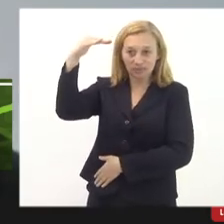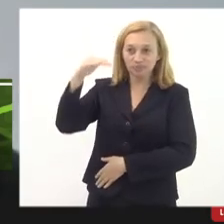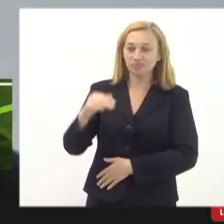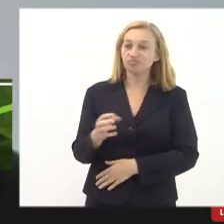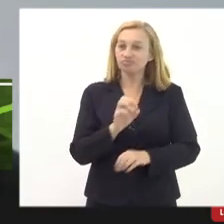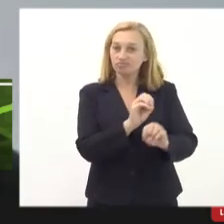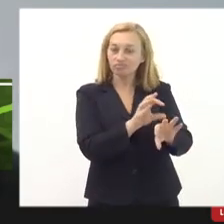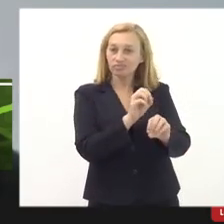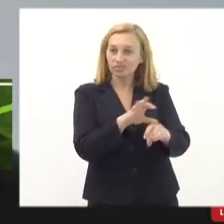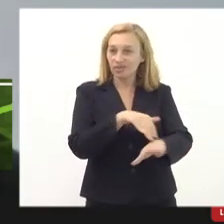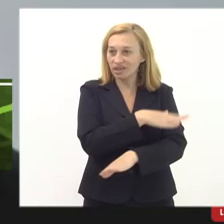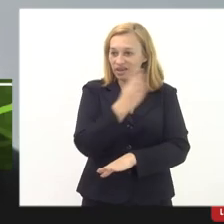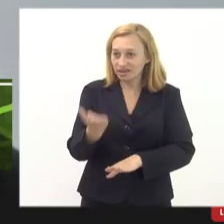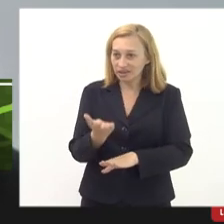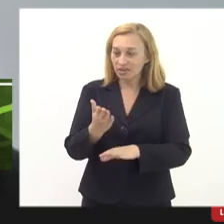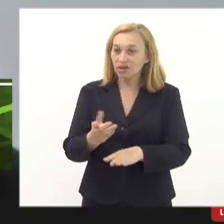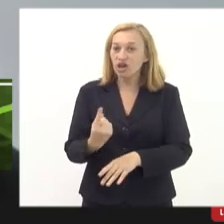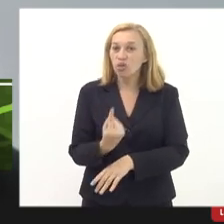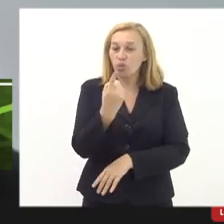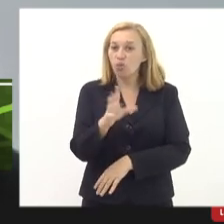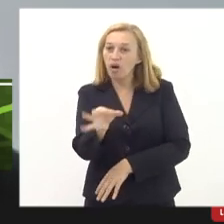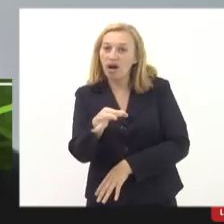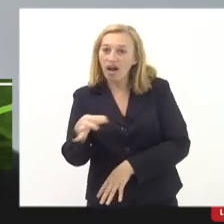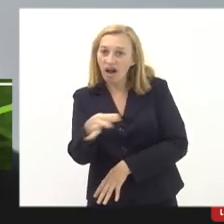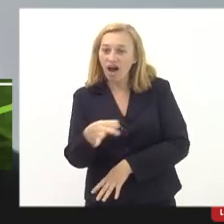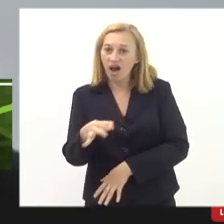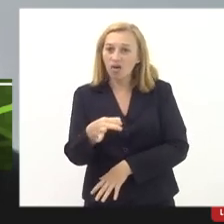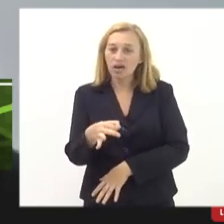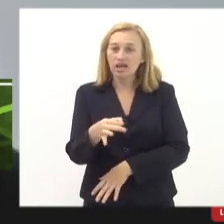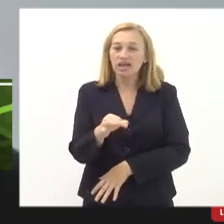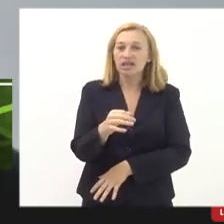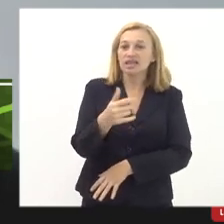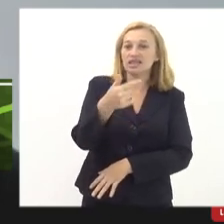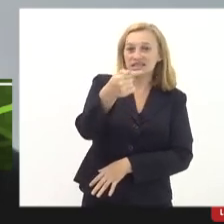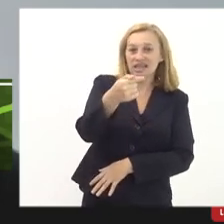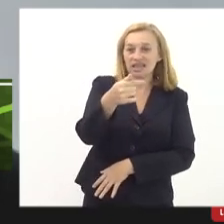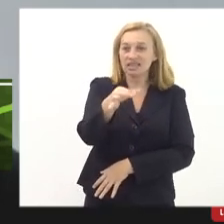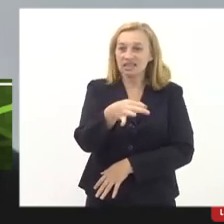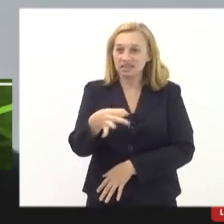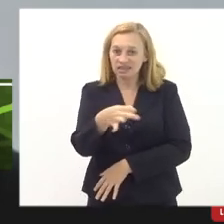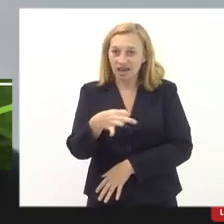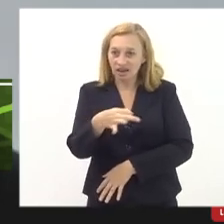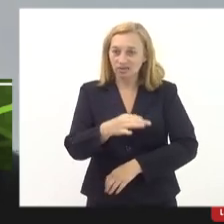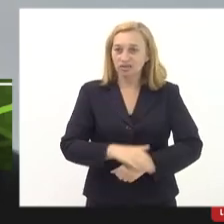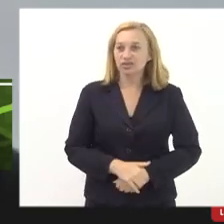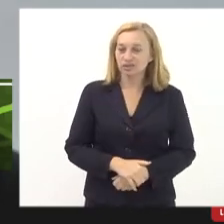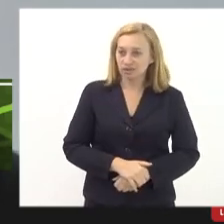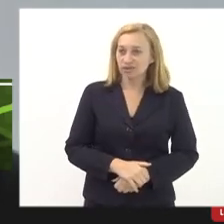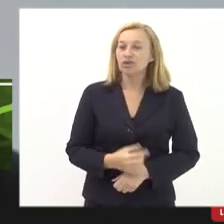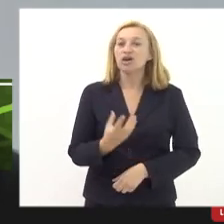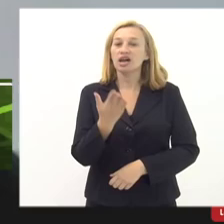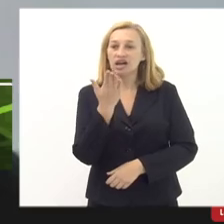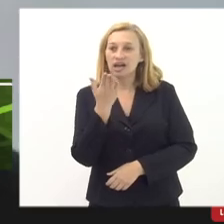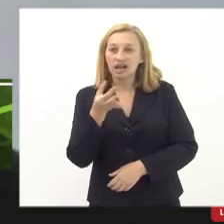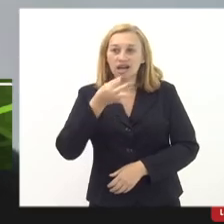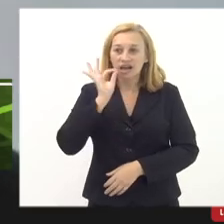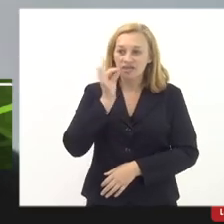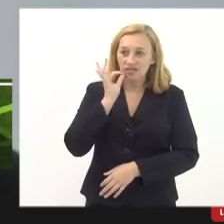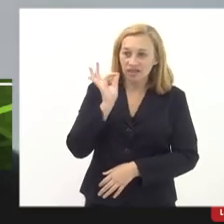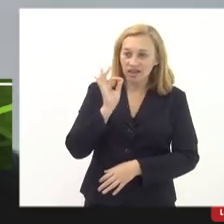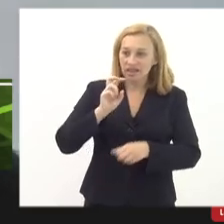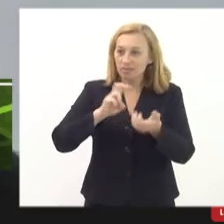é 1 real e 7 centavos para poder oferecer alimentação para os alunos de café da manhã, almoço,